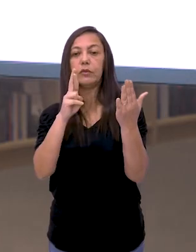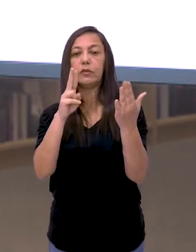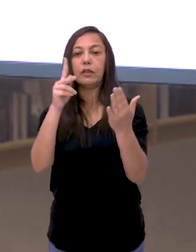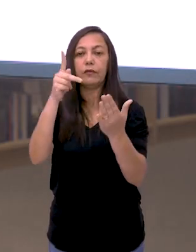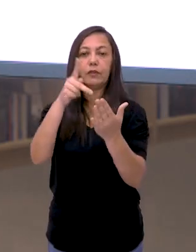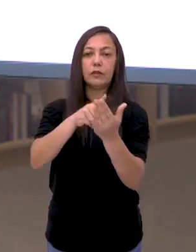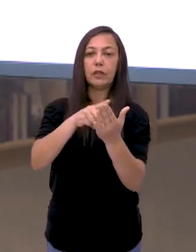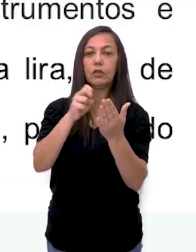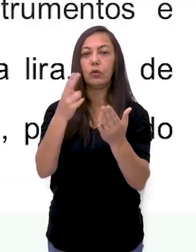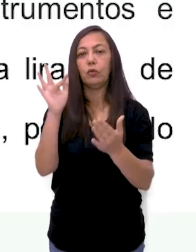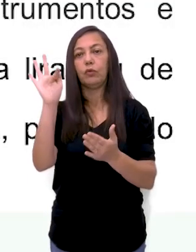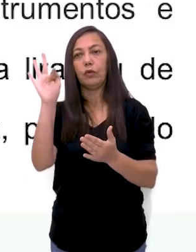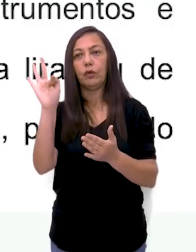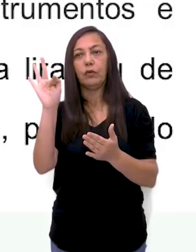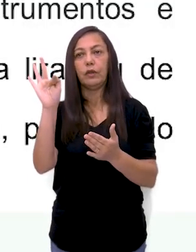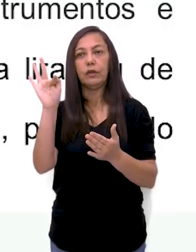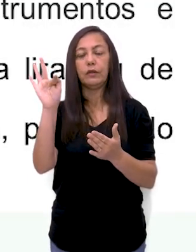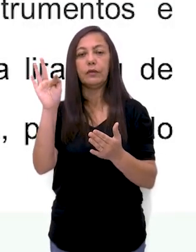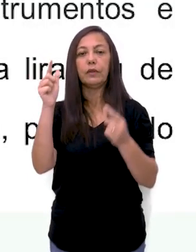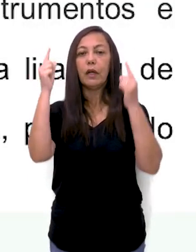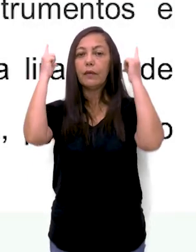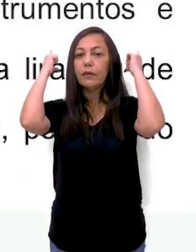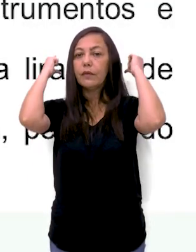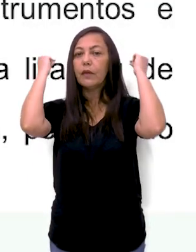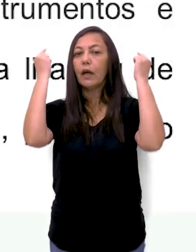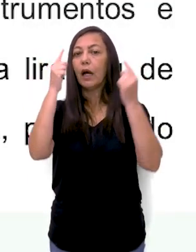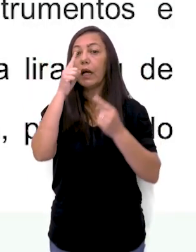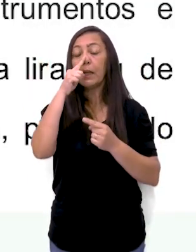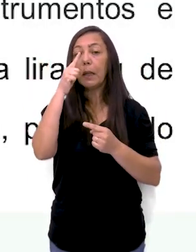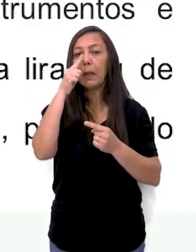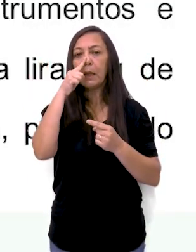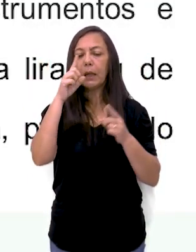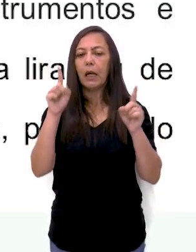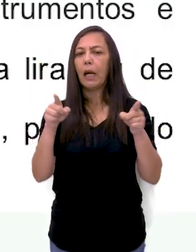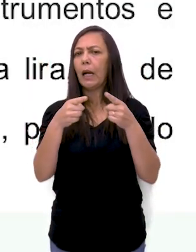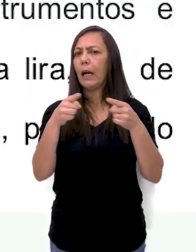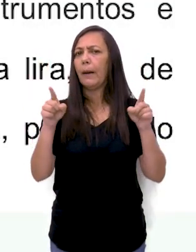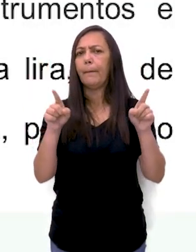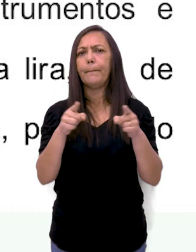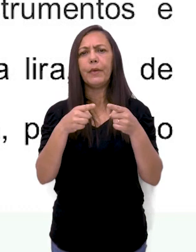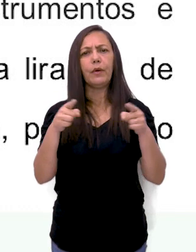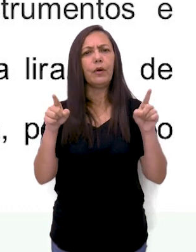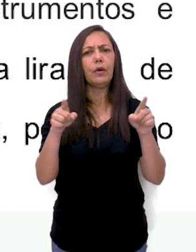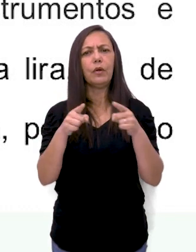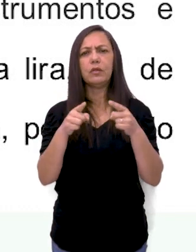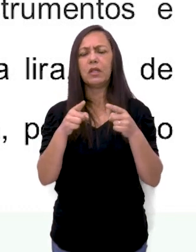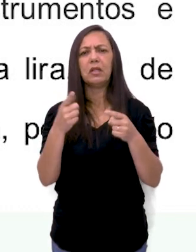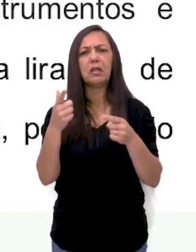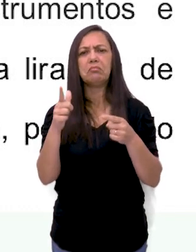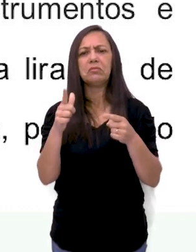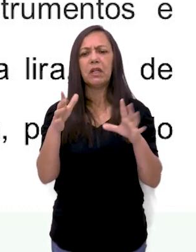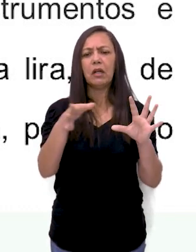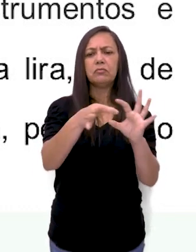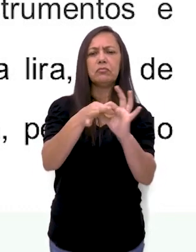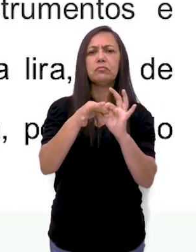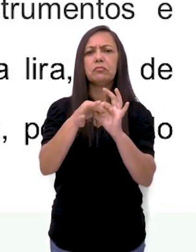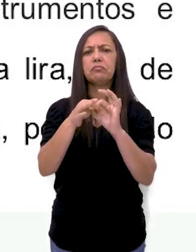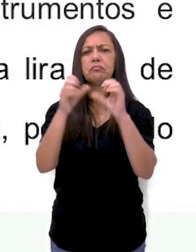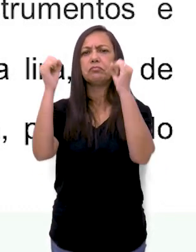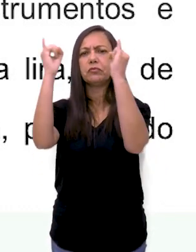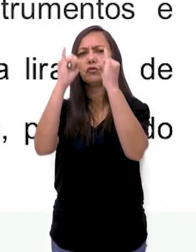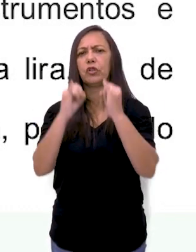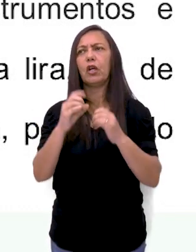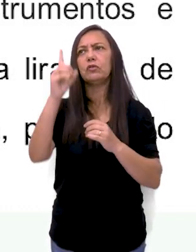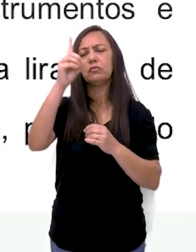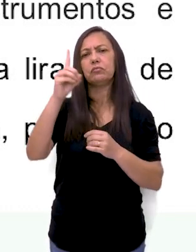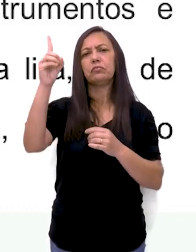e o que é falso. Na Grécia, a música não funcionava como uma forma de estar mais próximo das divindades e